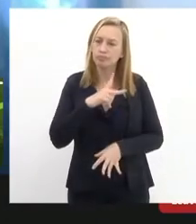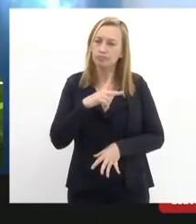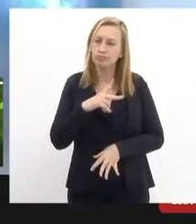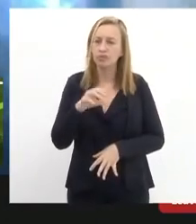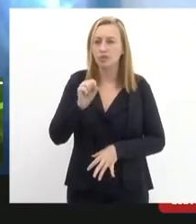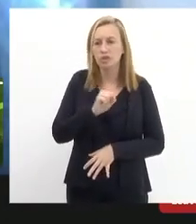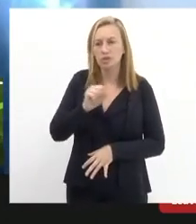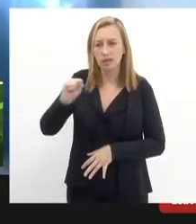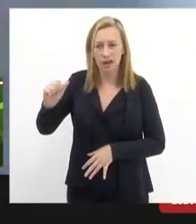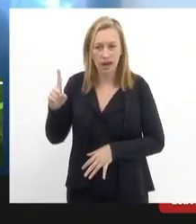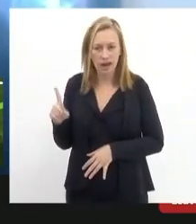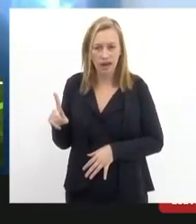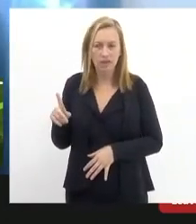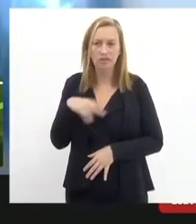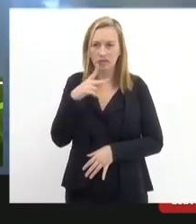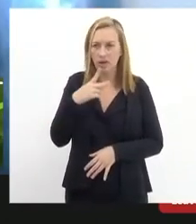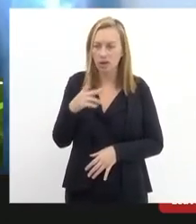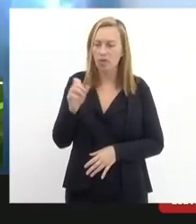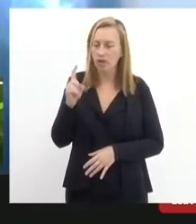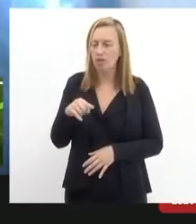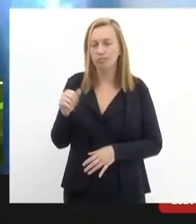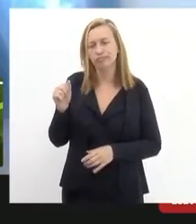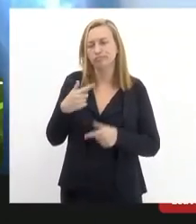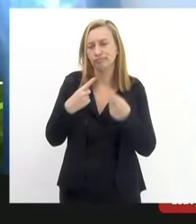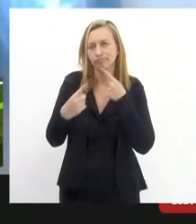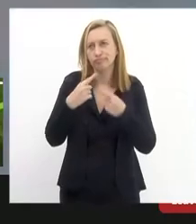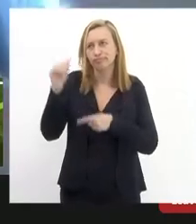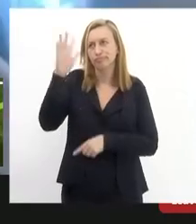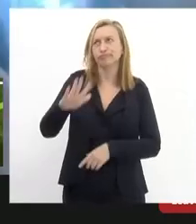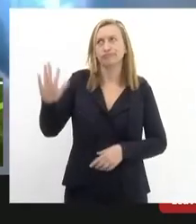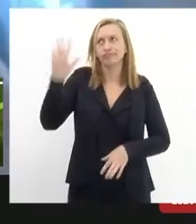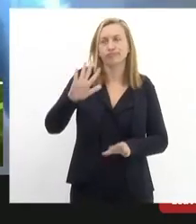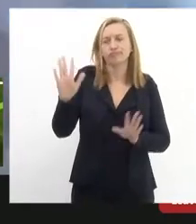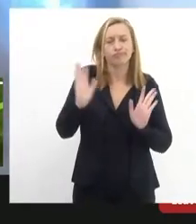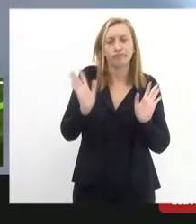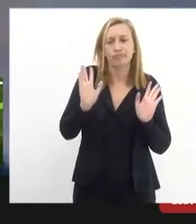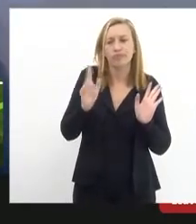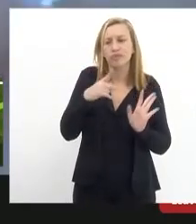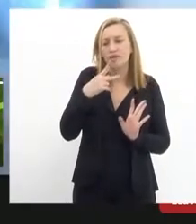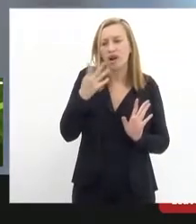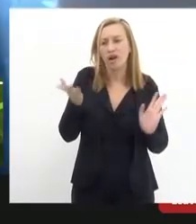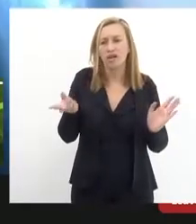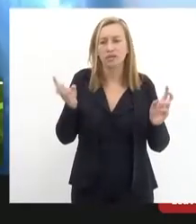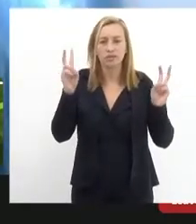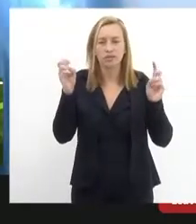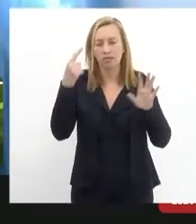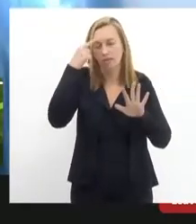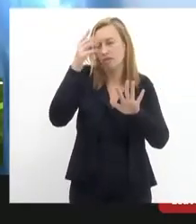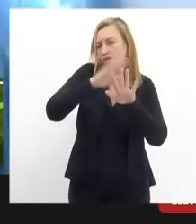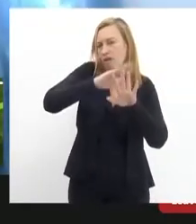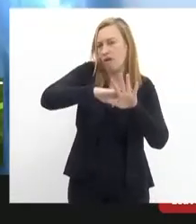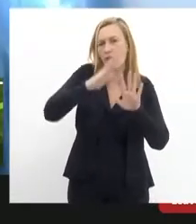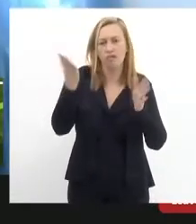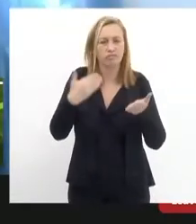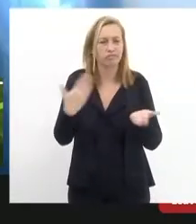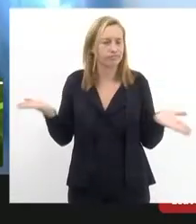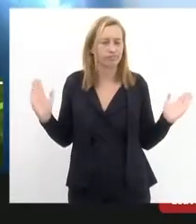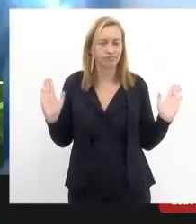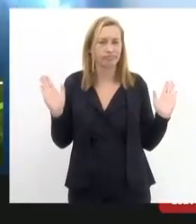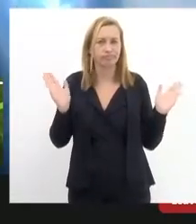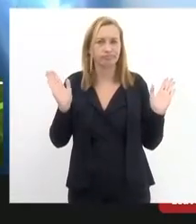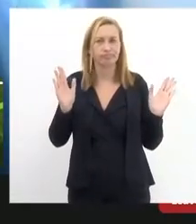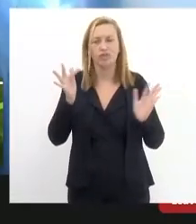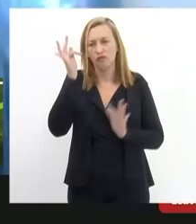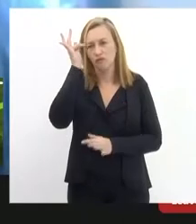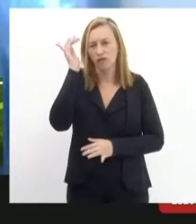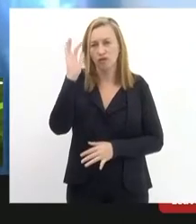falou é claro que essa discussão é uma discussão nacional não vamos aqui entrar na questão ideológica de princípios filosofia